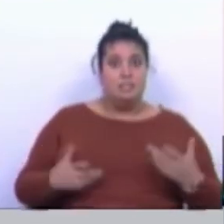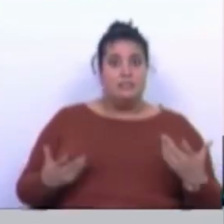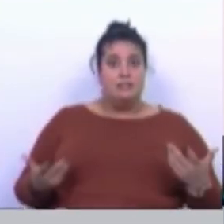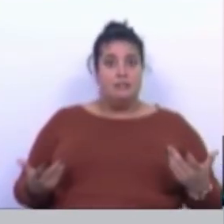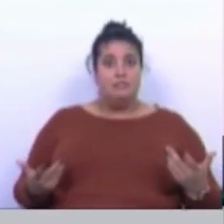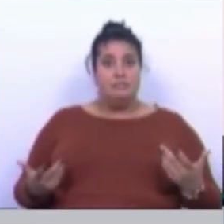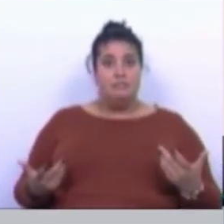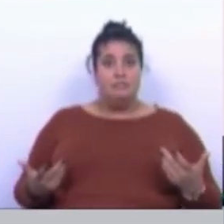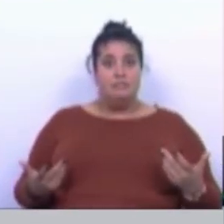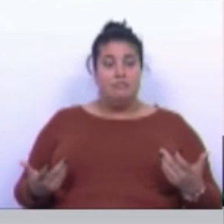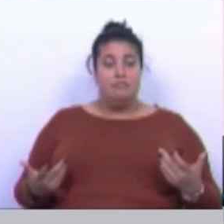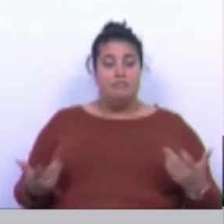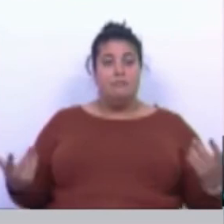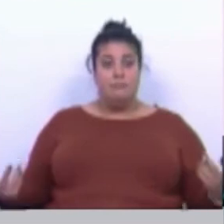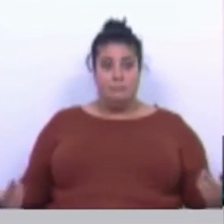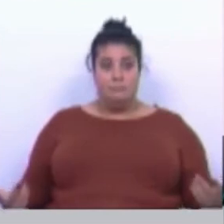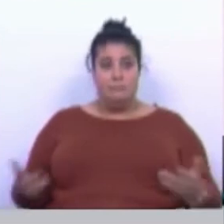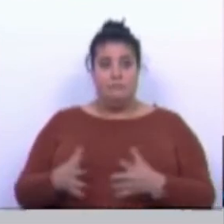está a acontecer.